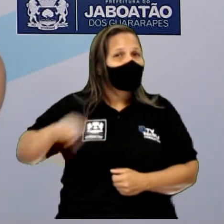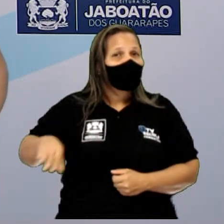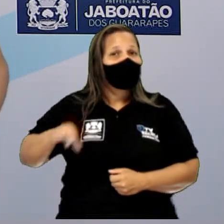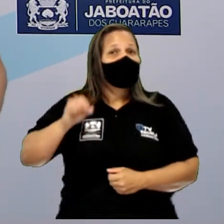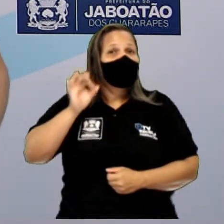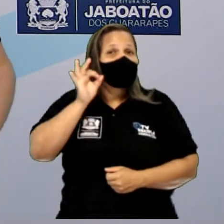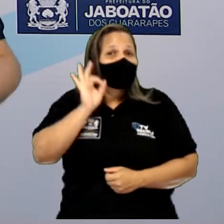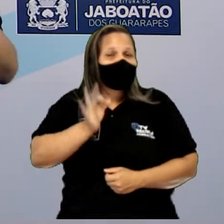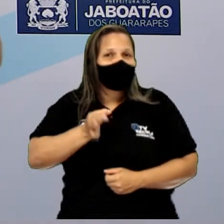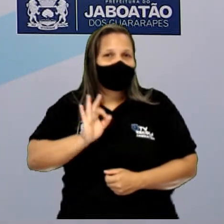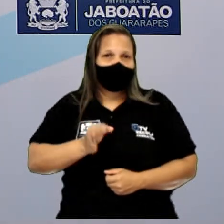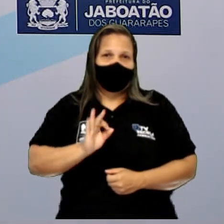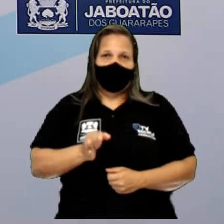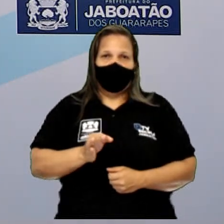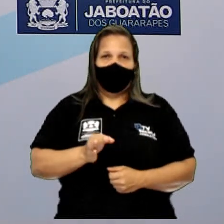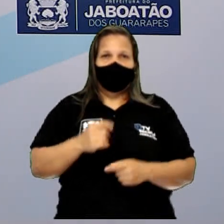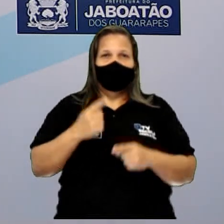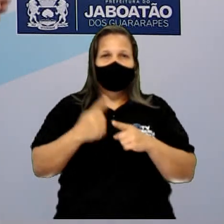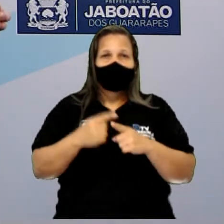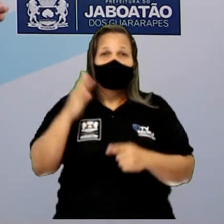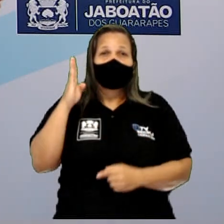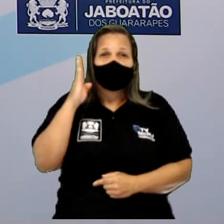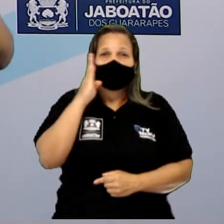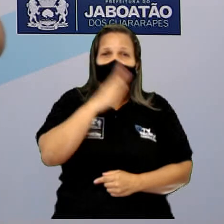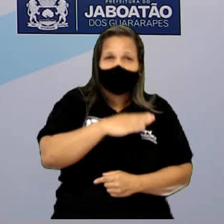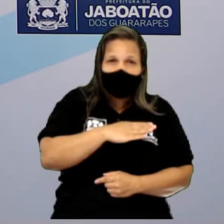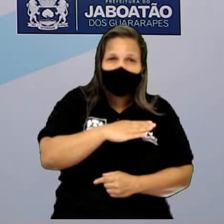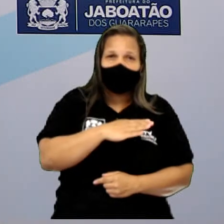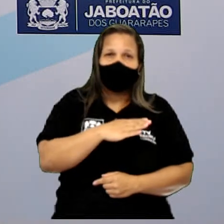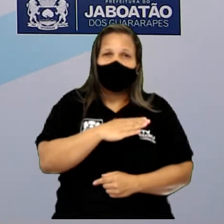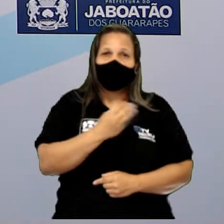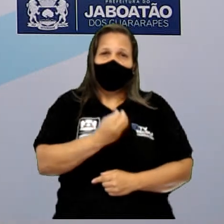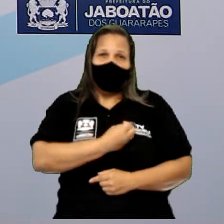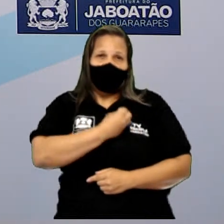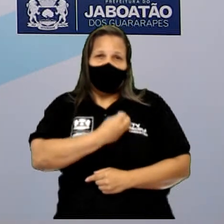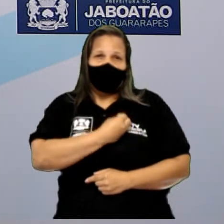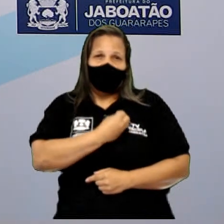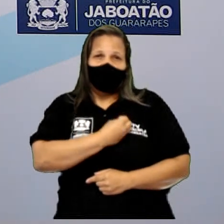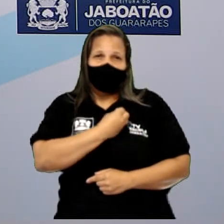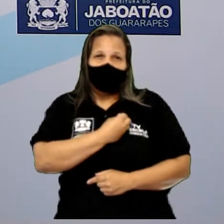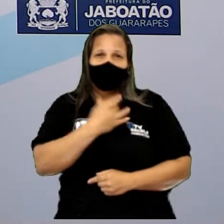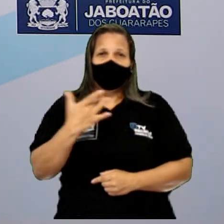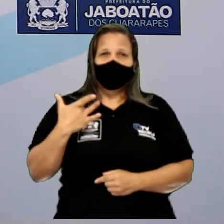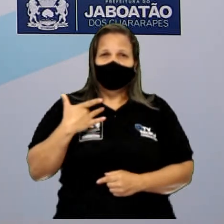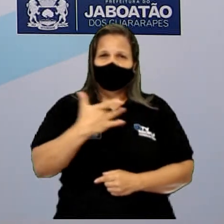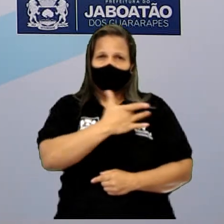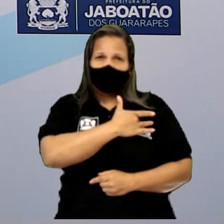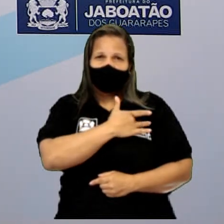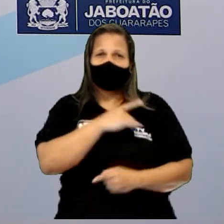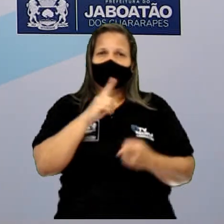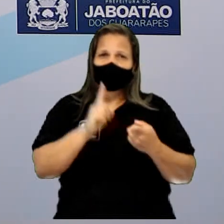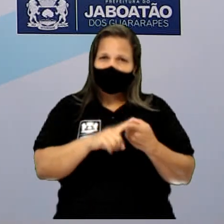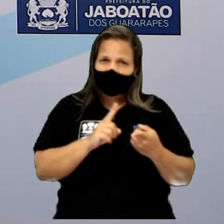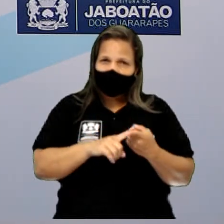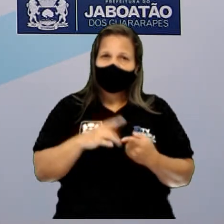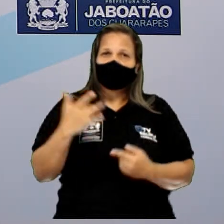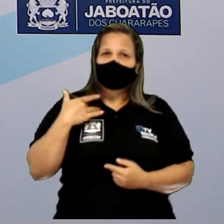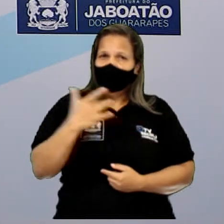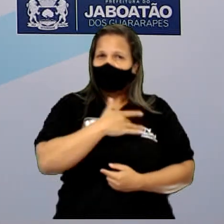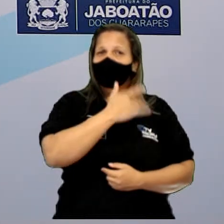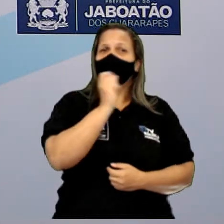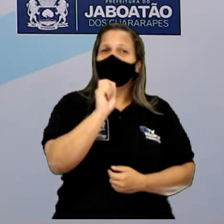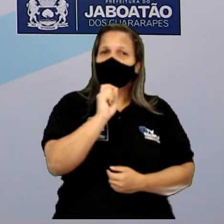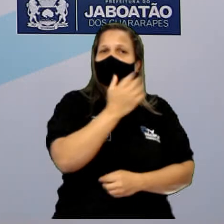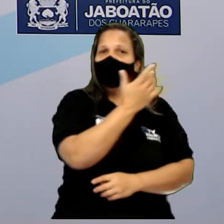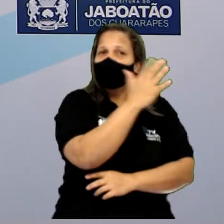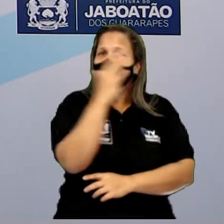material, ele pode causar mal à nossa saúde e pode também causar mal à saúde do meio ambiente. Isso pode causar